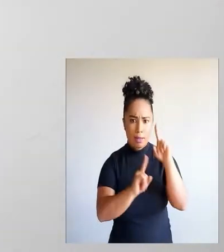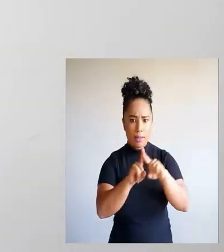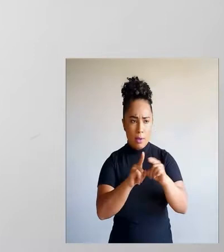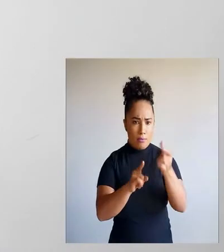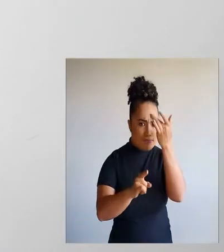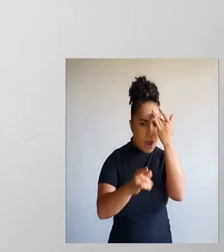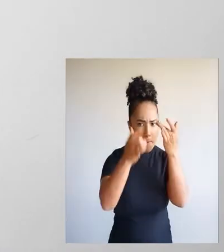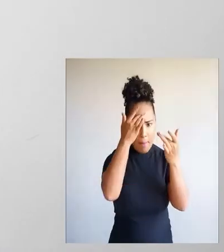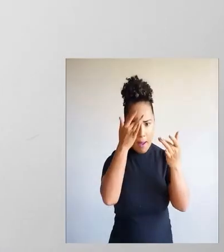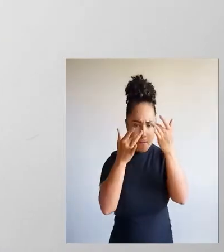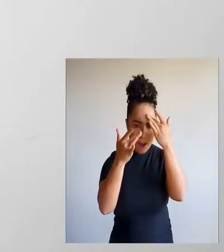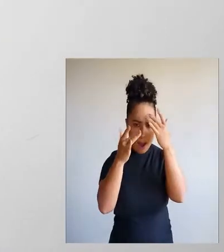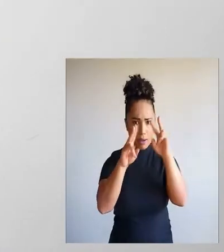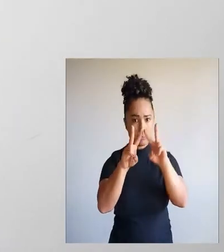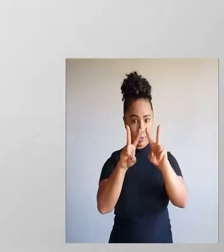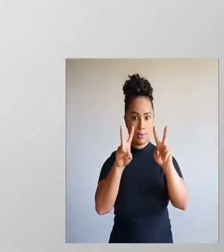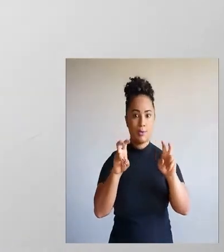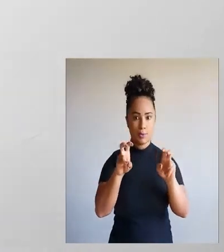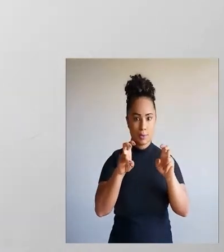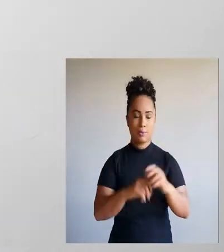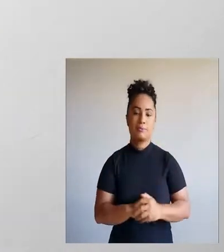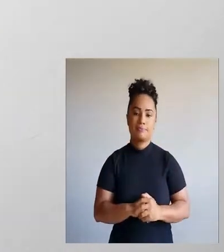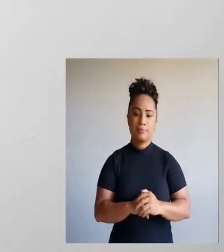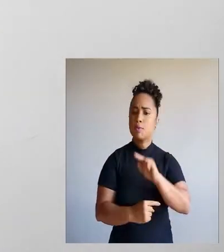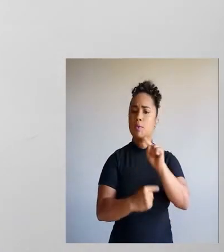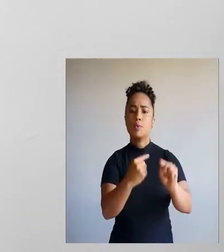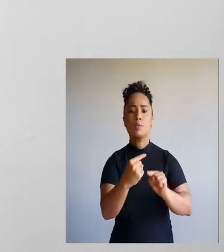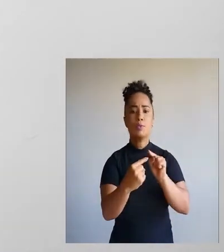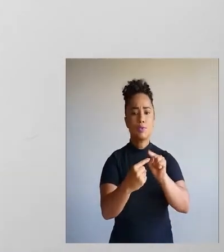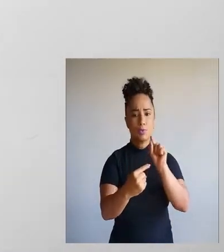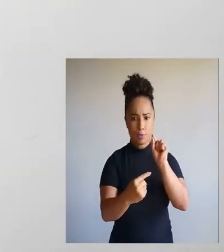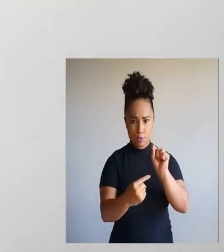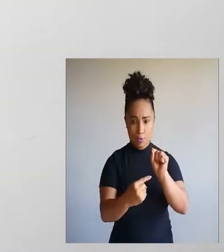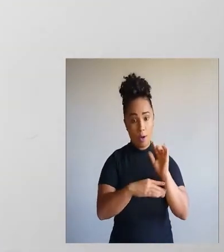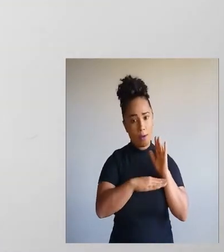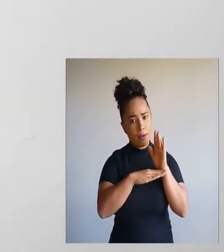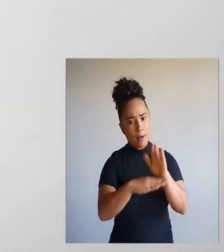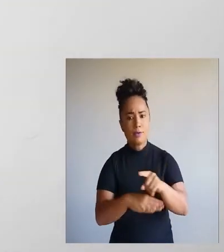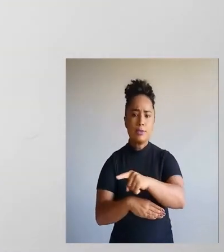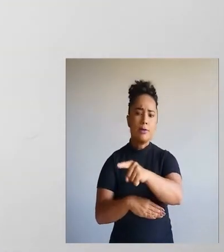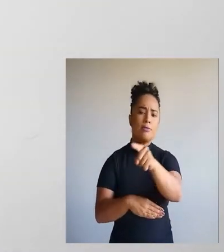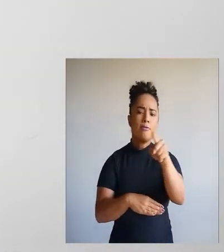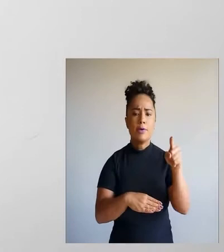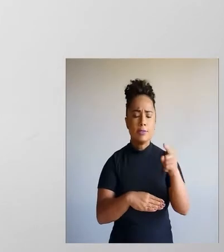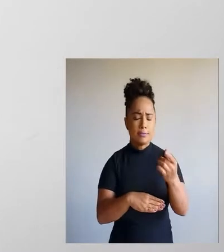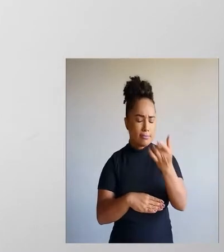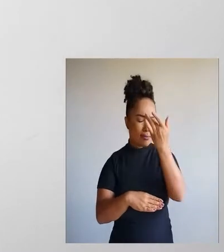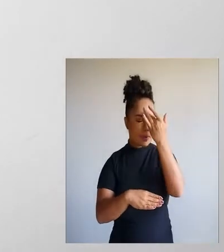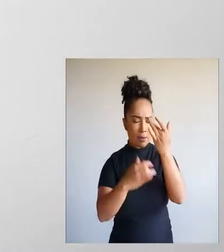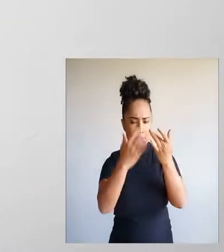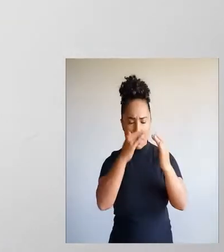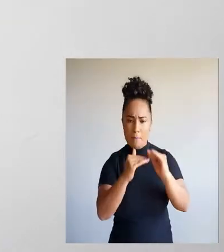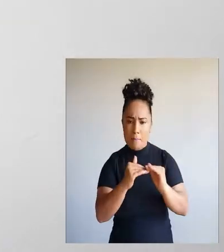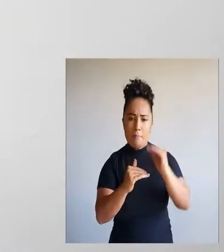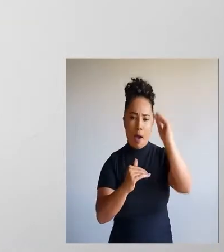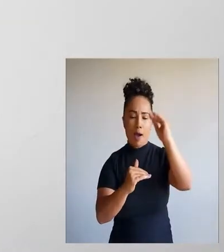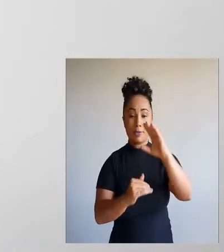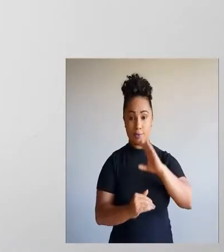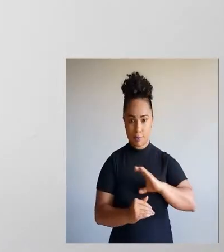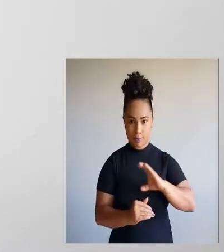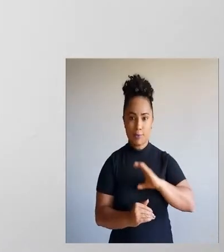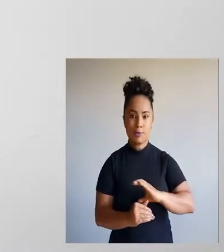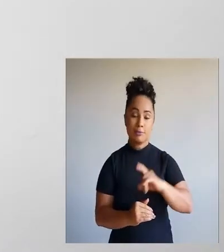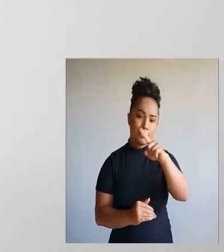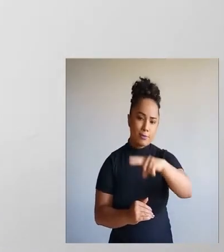fixação de mensagem. Nossa intenção aqui é ajudar você a fixar ainda mais os escritores de língua